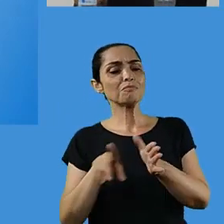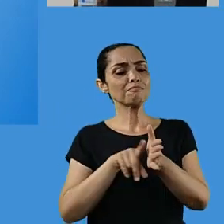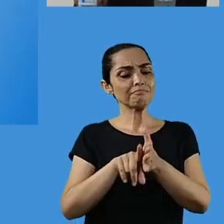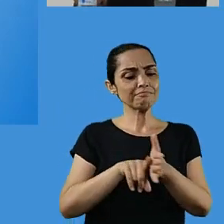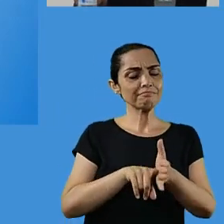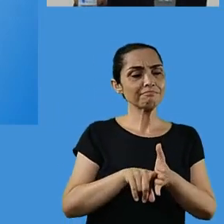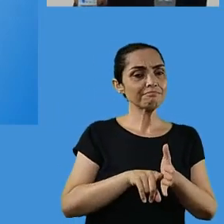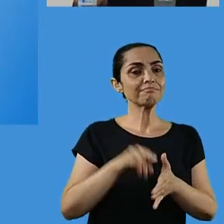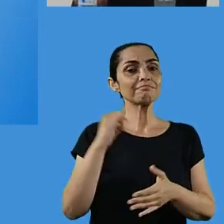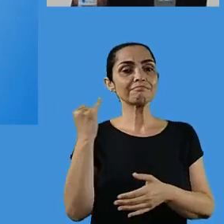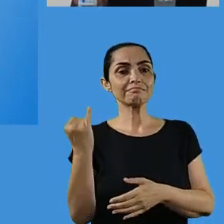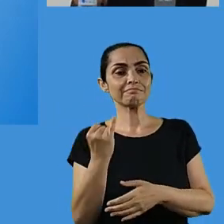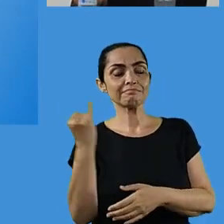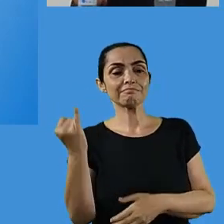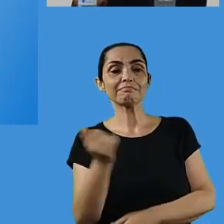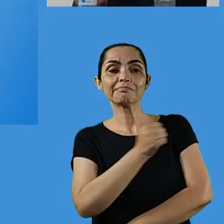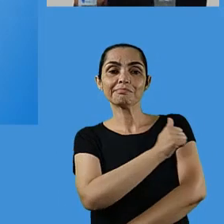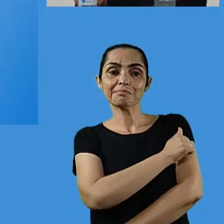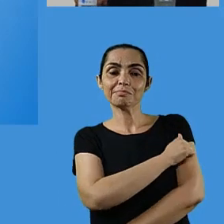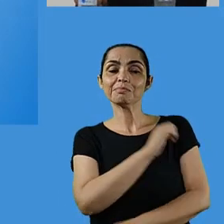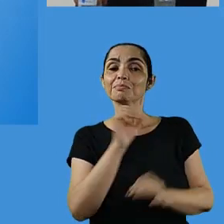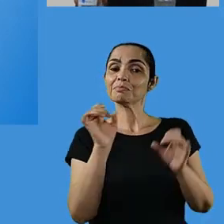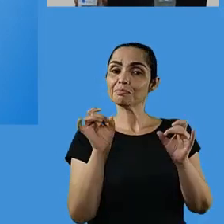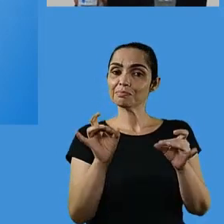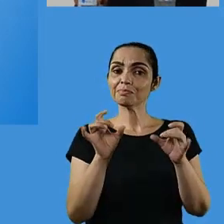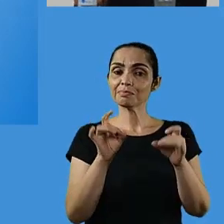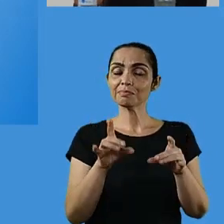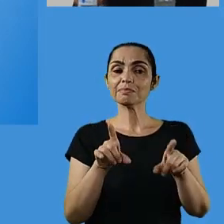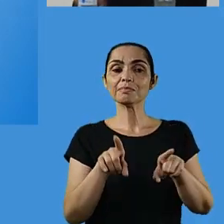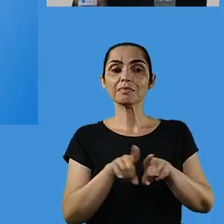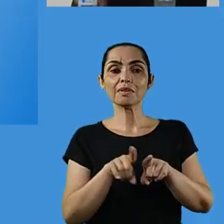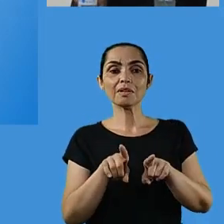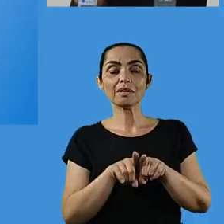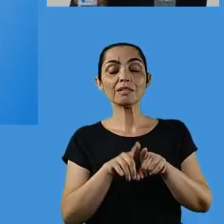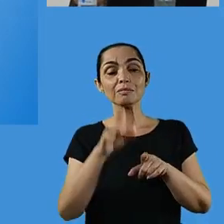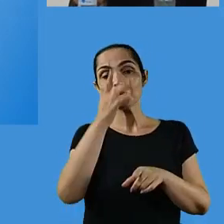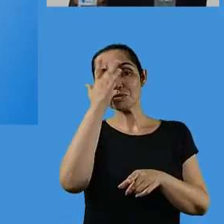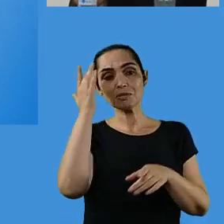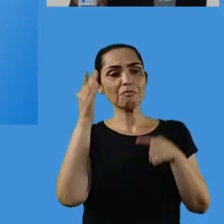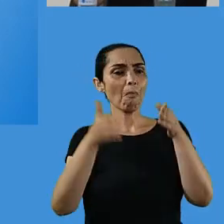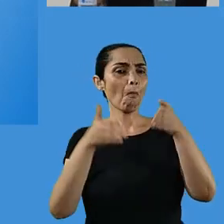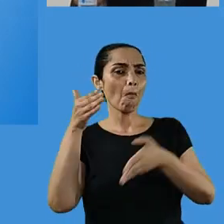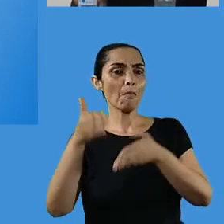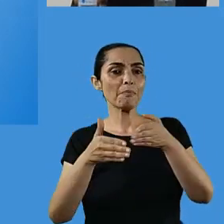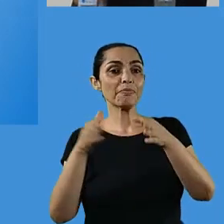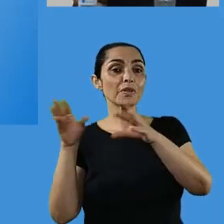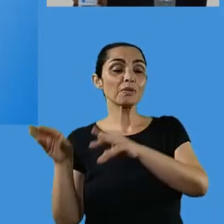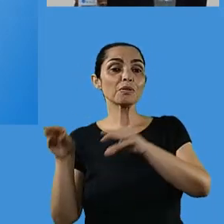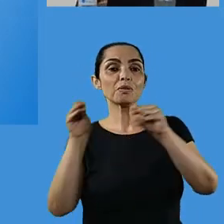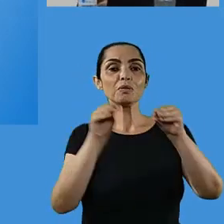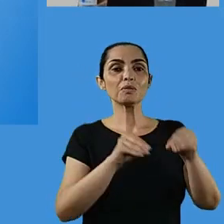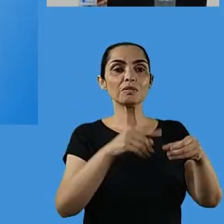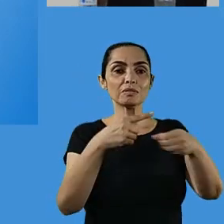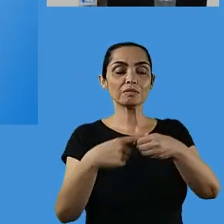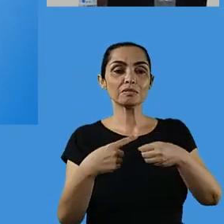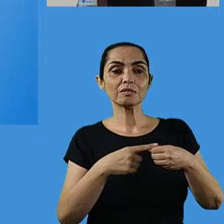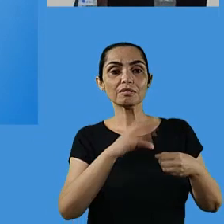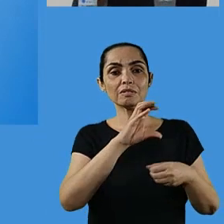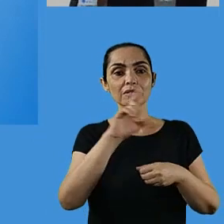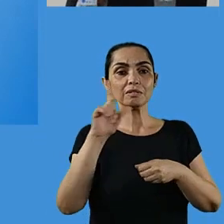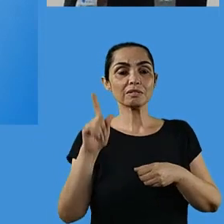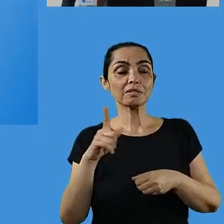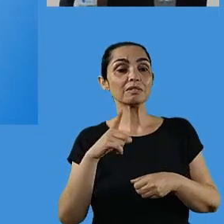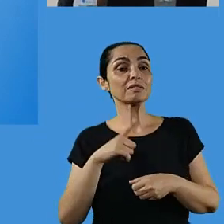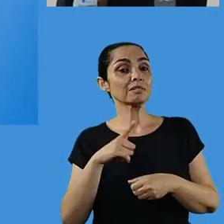acolhe, que atende, que observa a lei, que observa tudo o que está posto e a real necessidade do aluno com